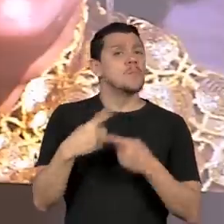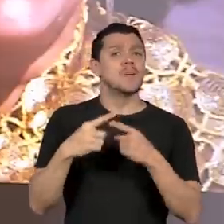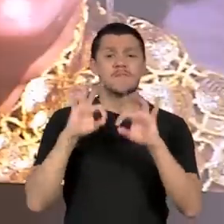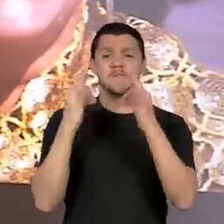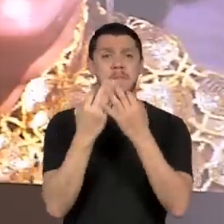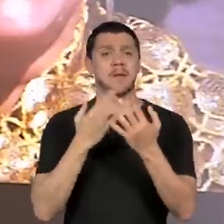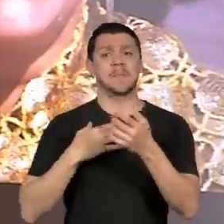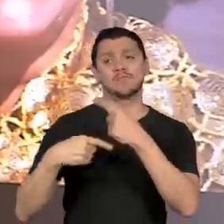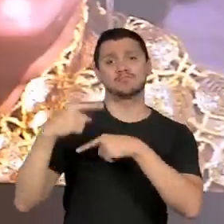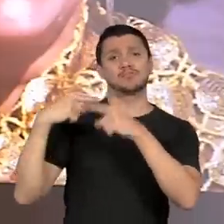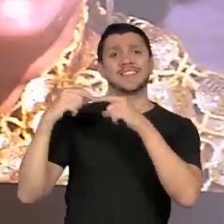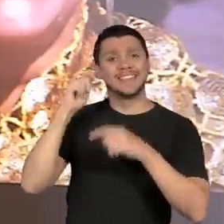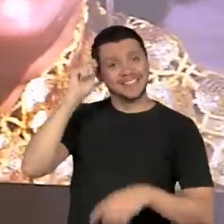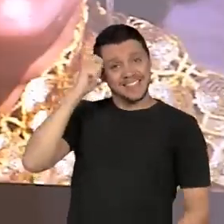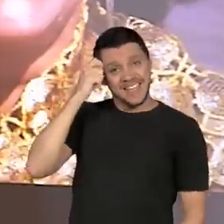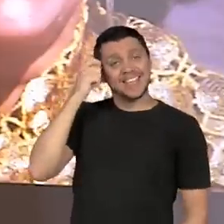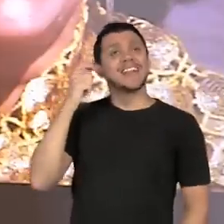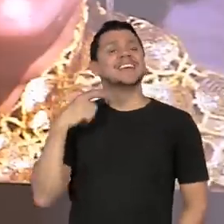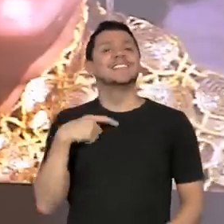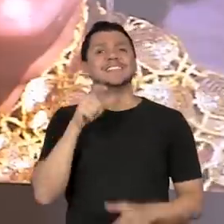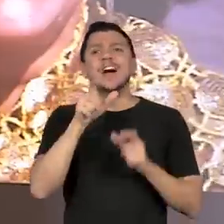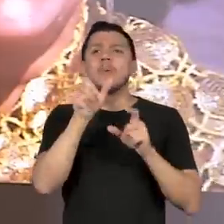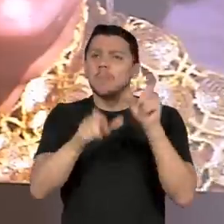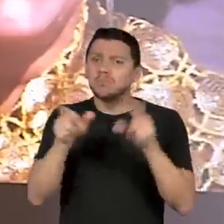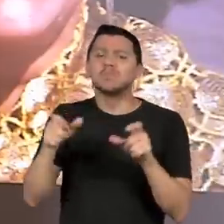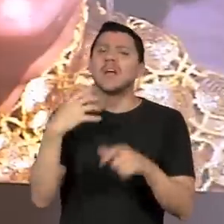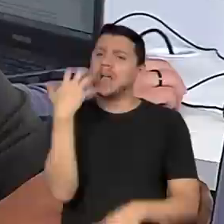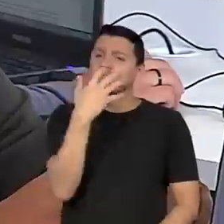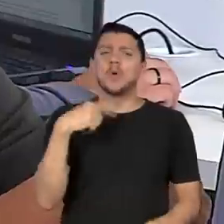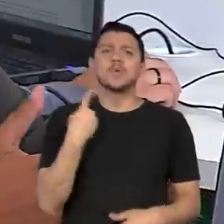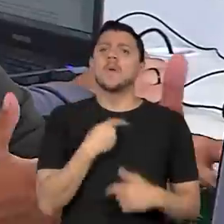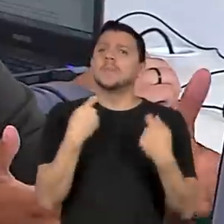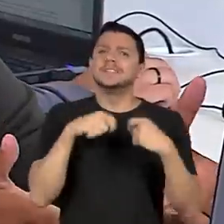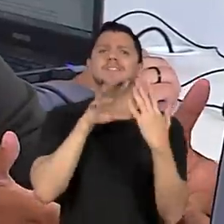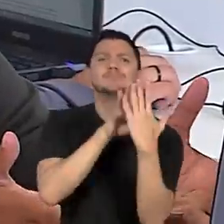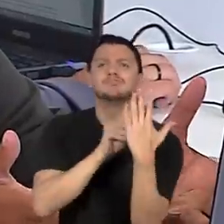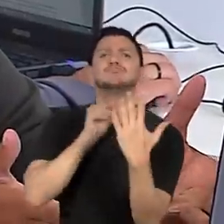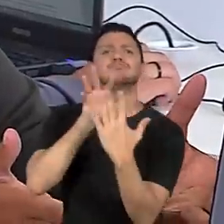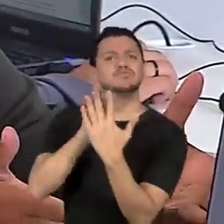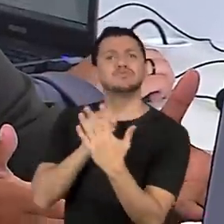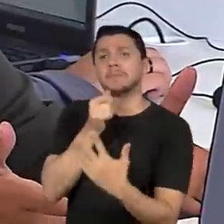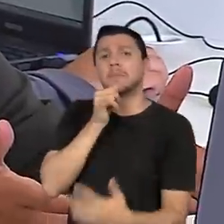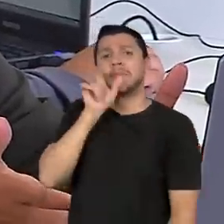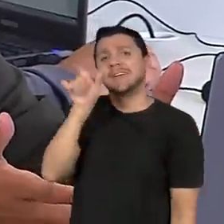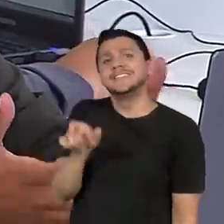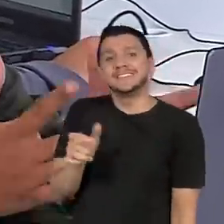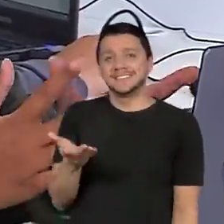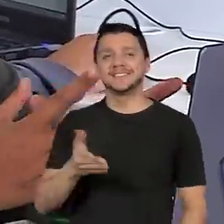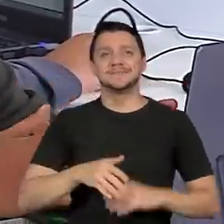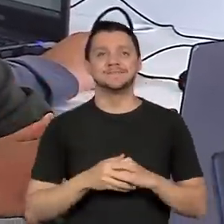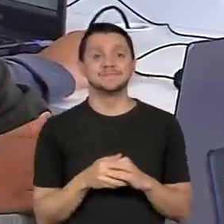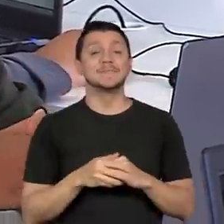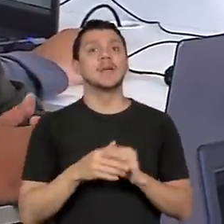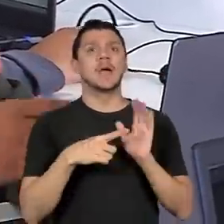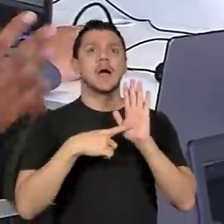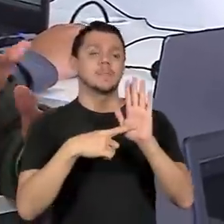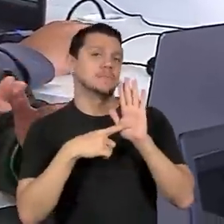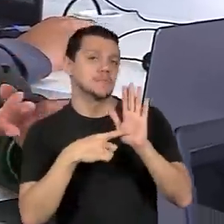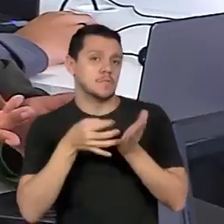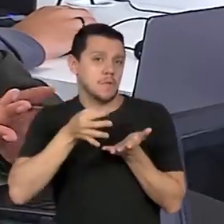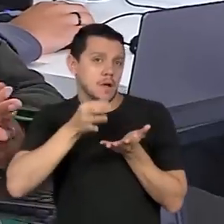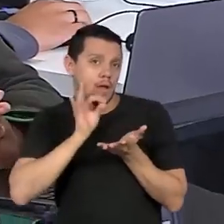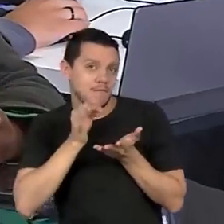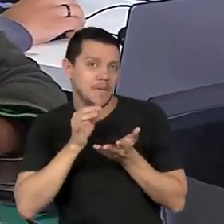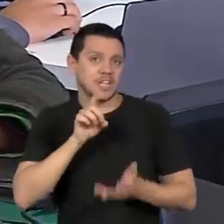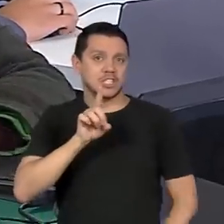negros eu tenho como base de inspiração. Por exemplo, ela. Para as apresentações do Café Dialógico, as pesquisas precisam